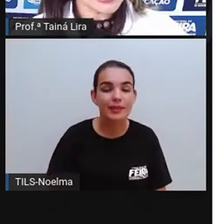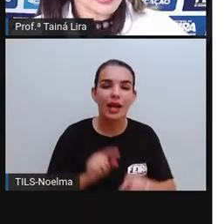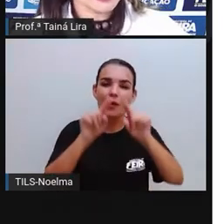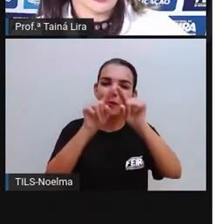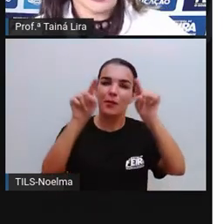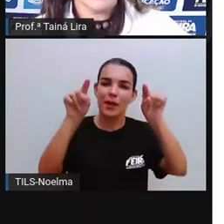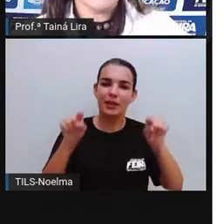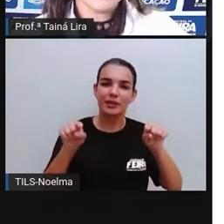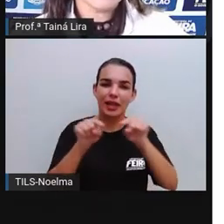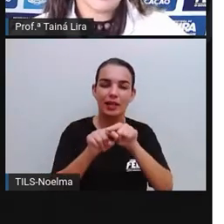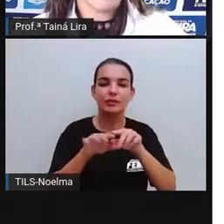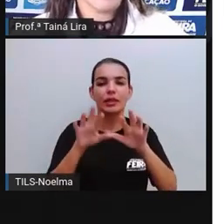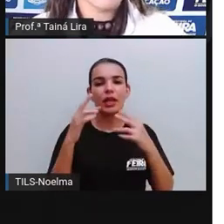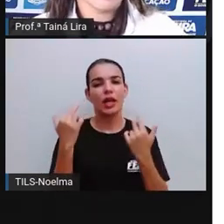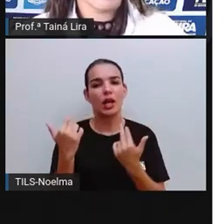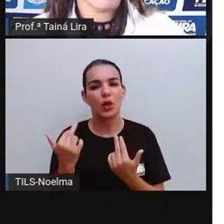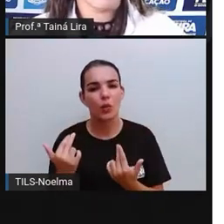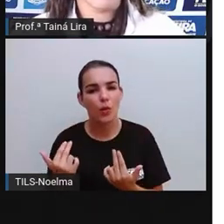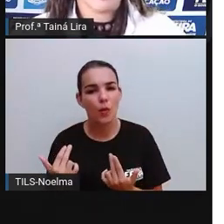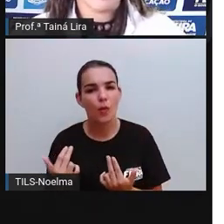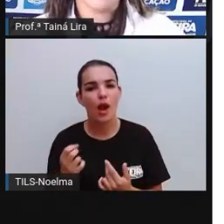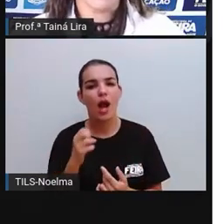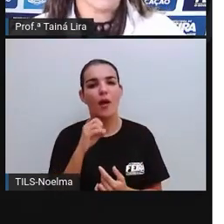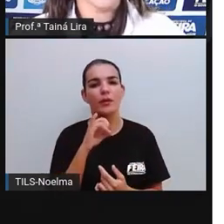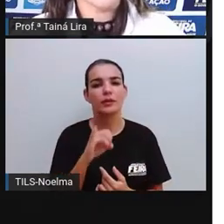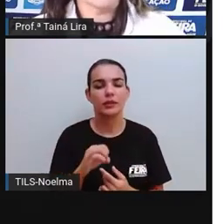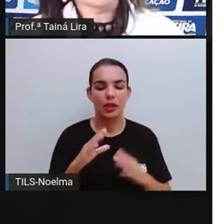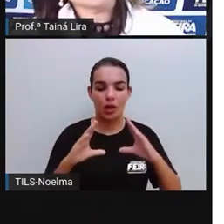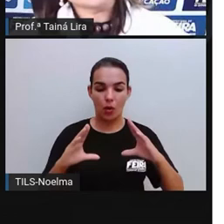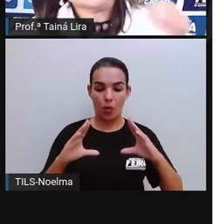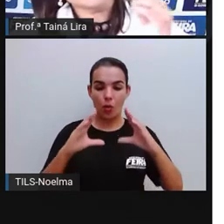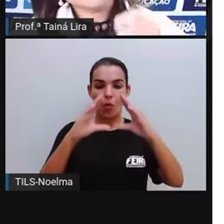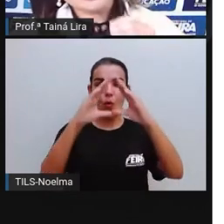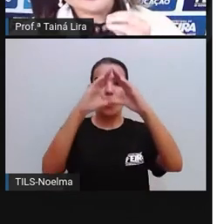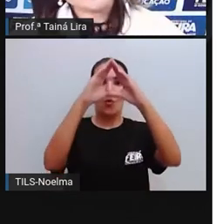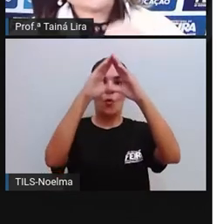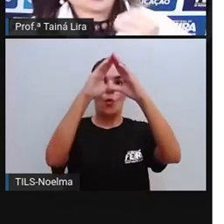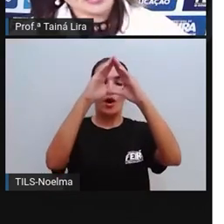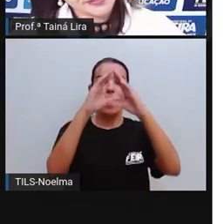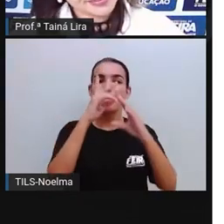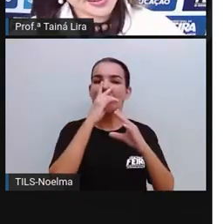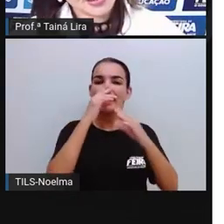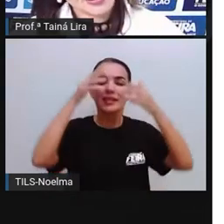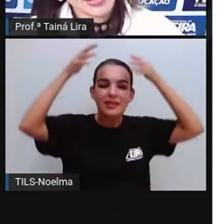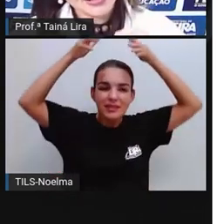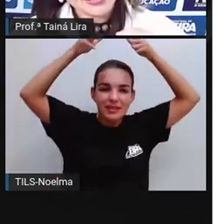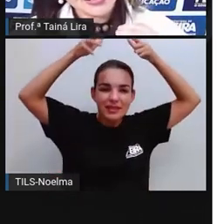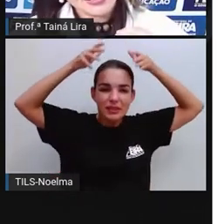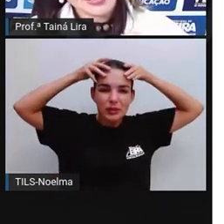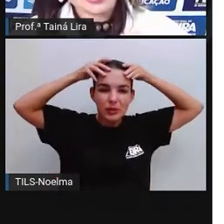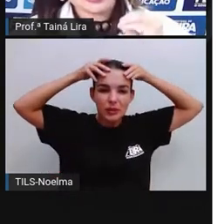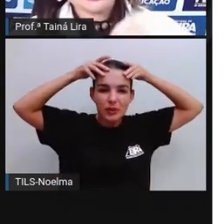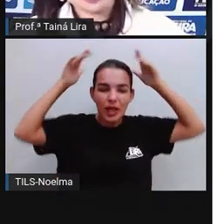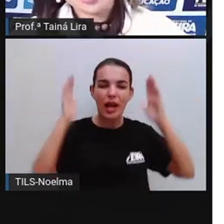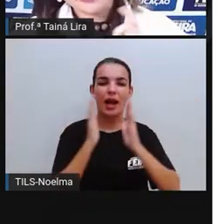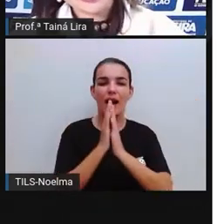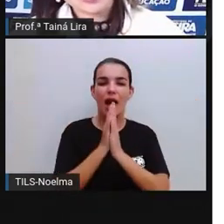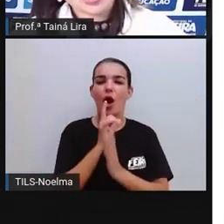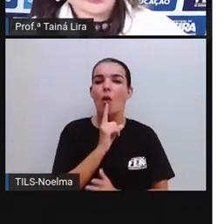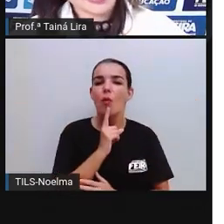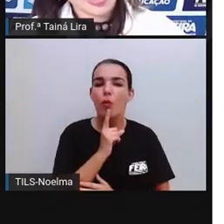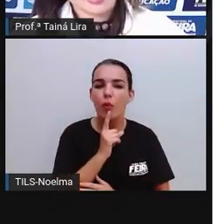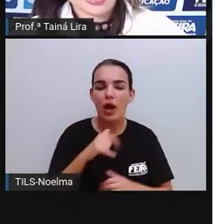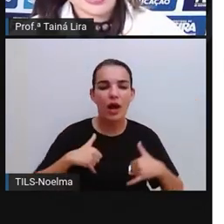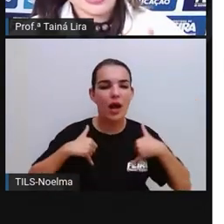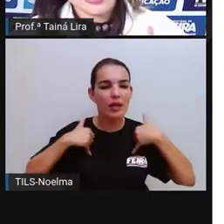Um quadrado. A mesma coisa, ó, a segundona aqui, o cone. O cone lembra um chapéuzinho de aniversário, né? Quem já viu um chapéuzinho